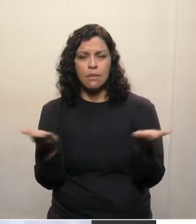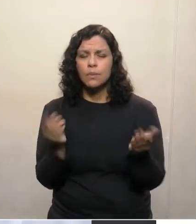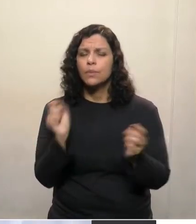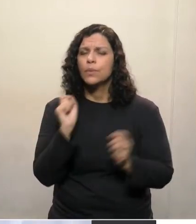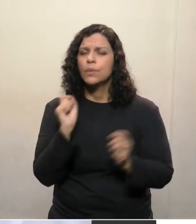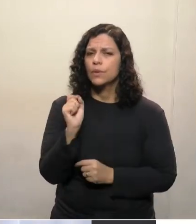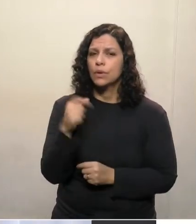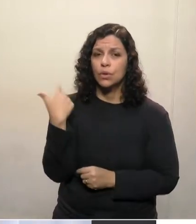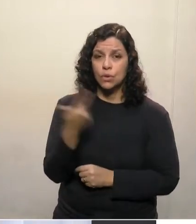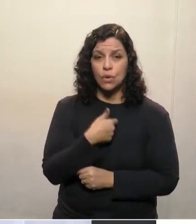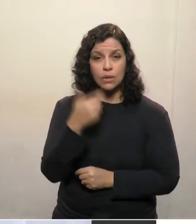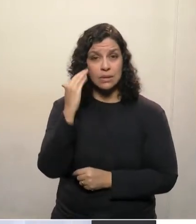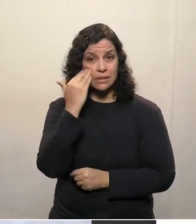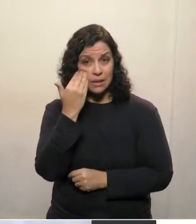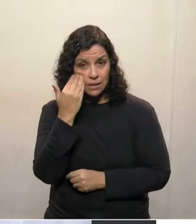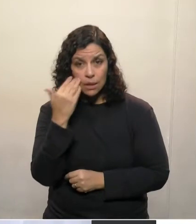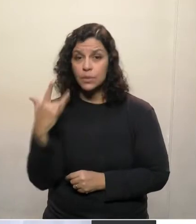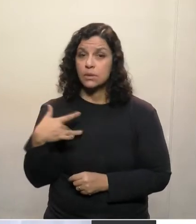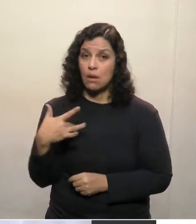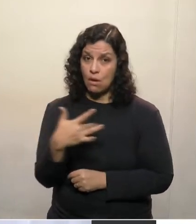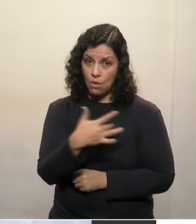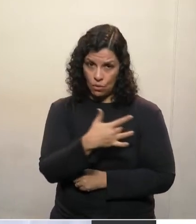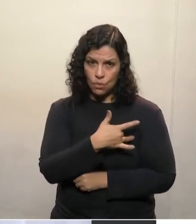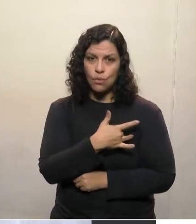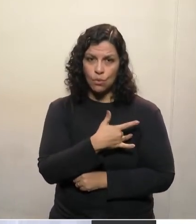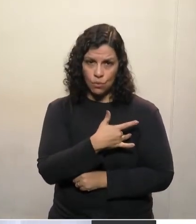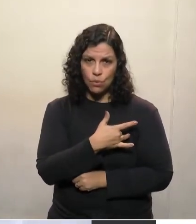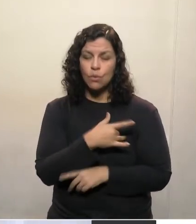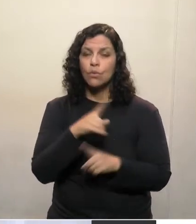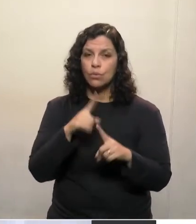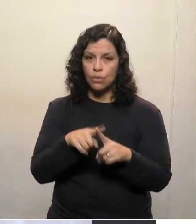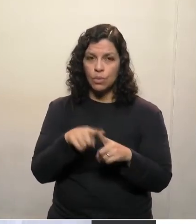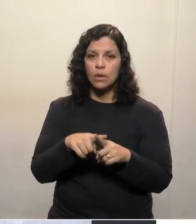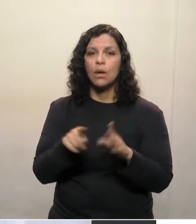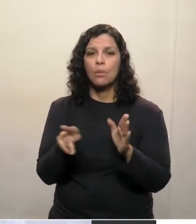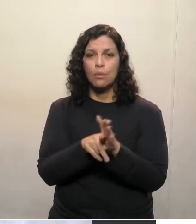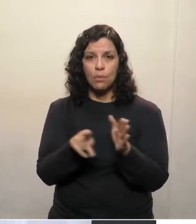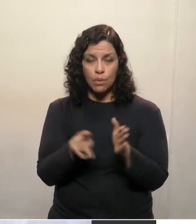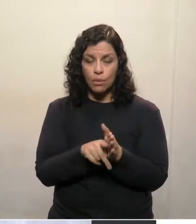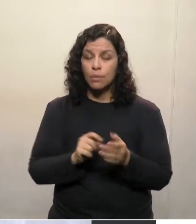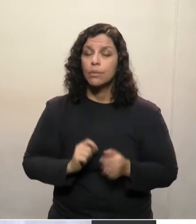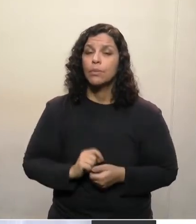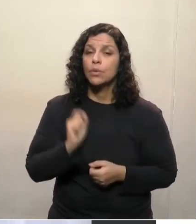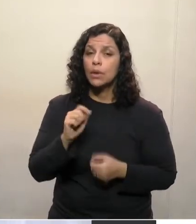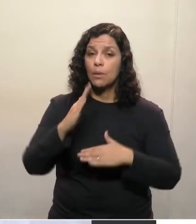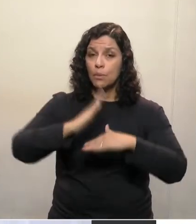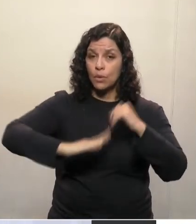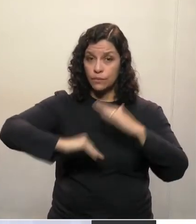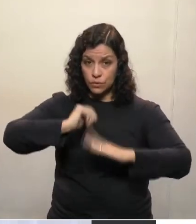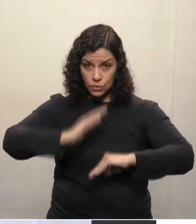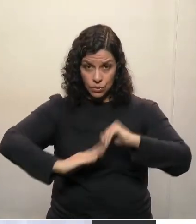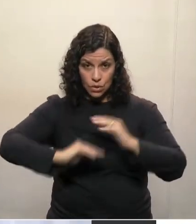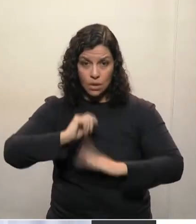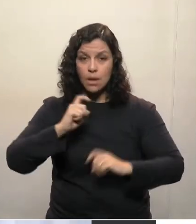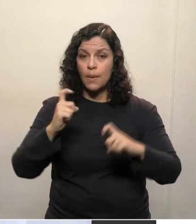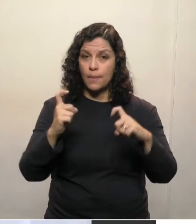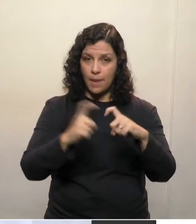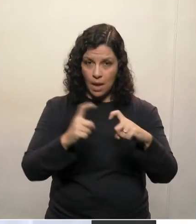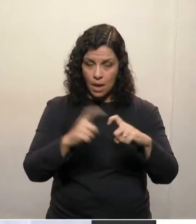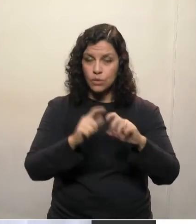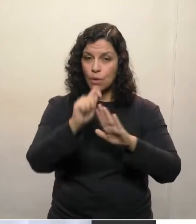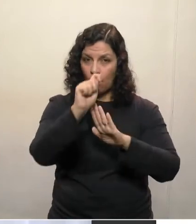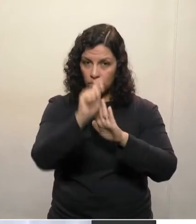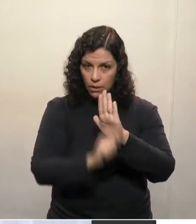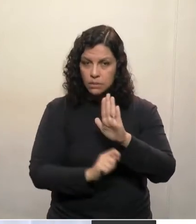Nós entendemos que é uma situação de saúde, até porque é orientado e prescrito por profissional, por atestado,